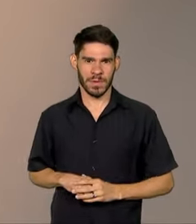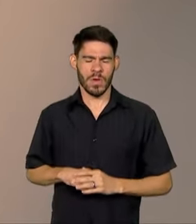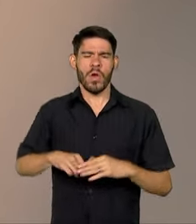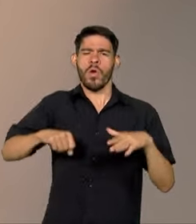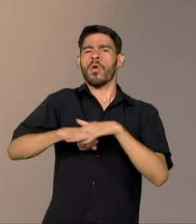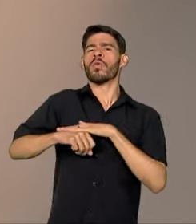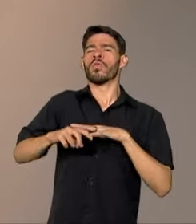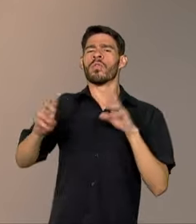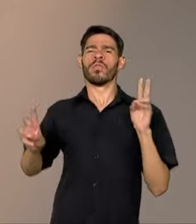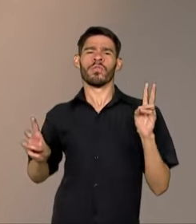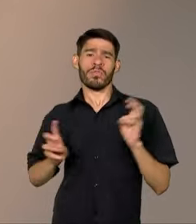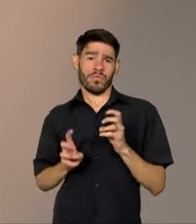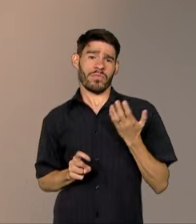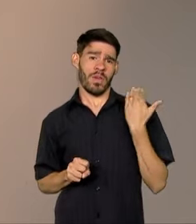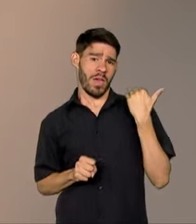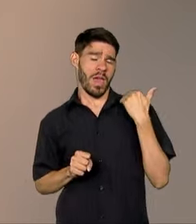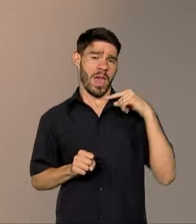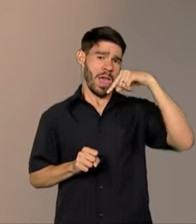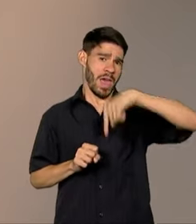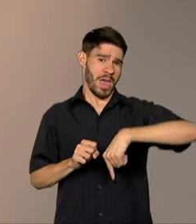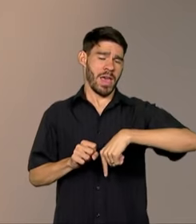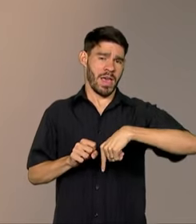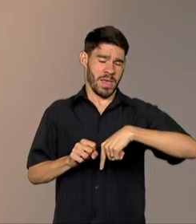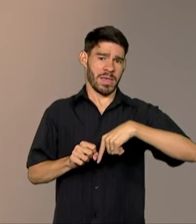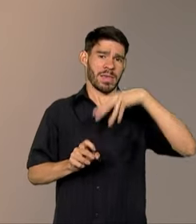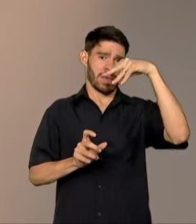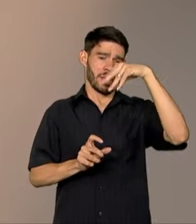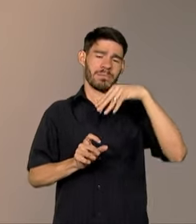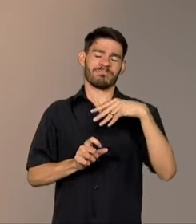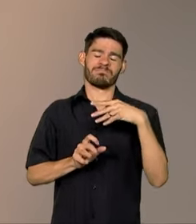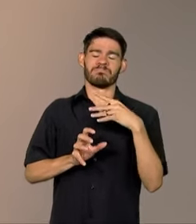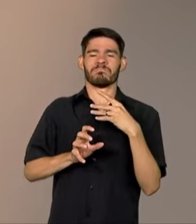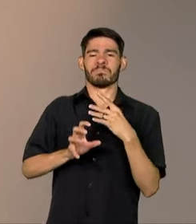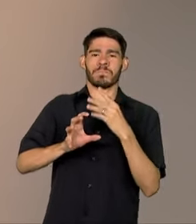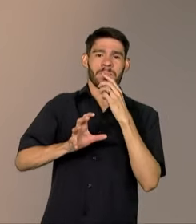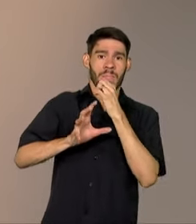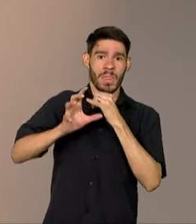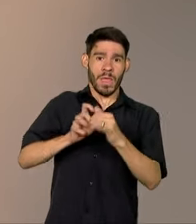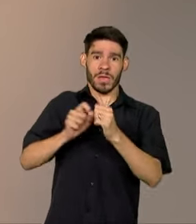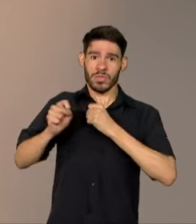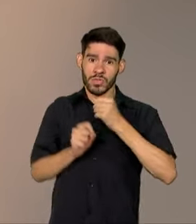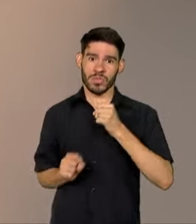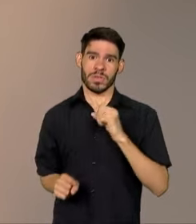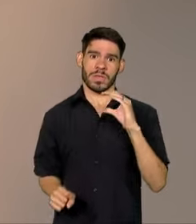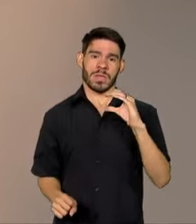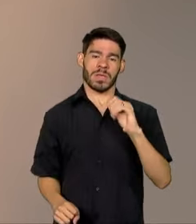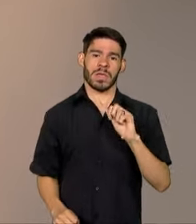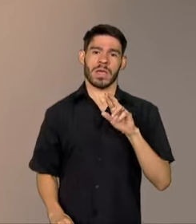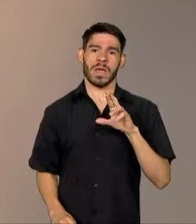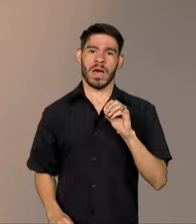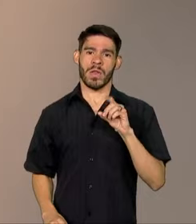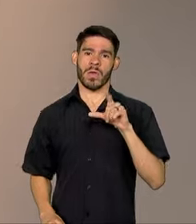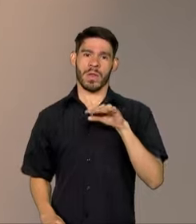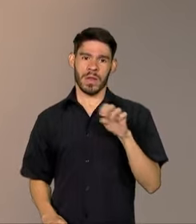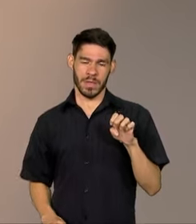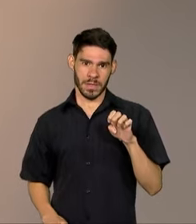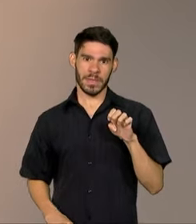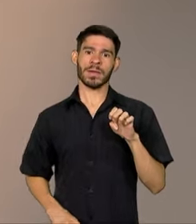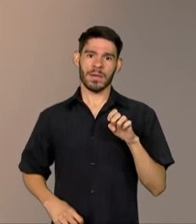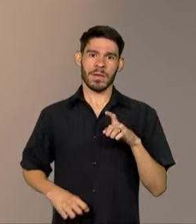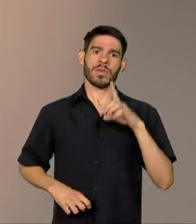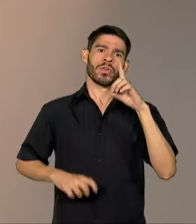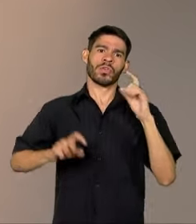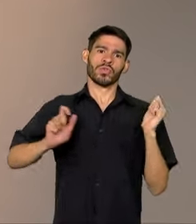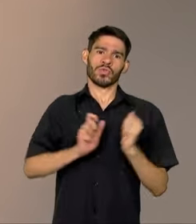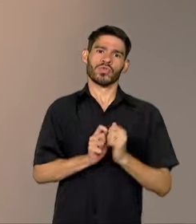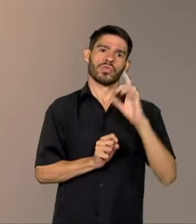conversou sobre o assunto mais cedo aqui no estúdio foi a jornalista Caroline Blaut com o